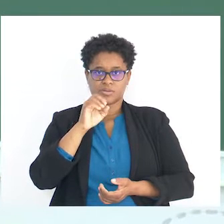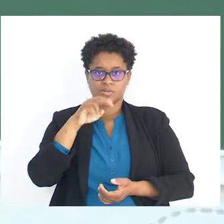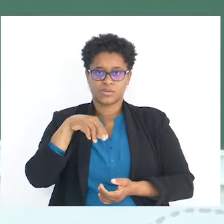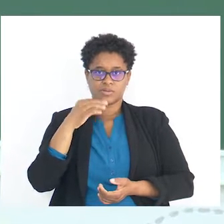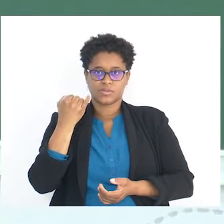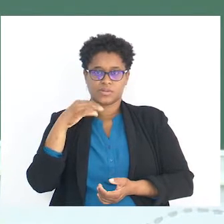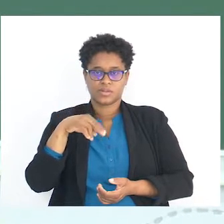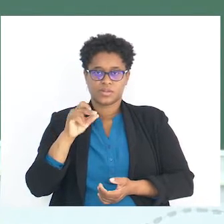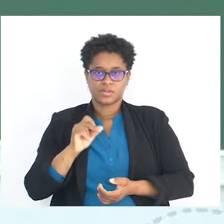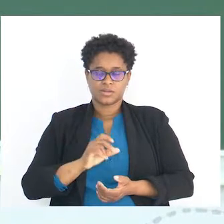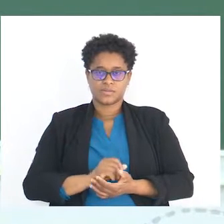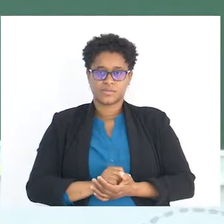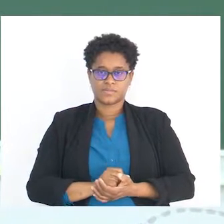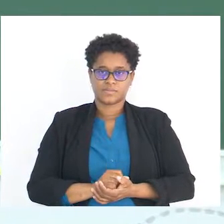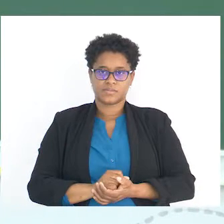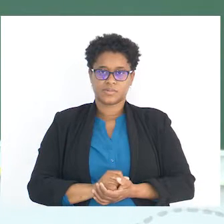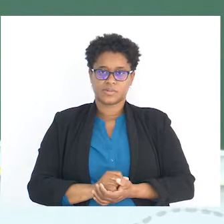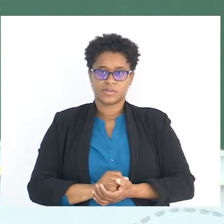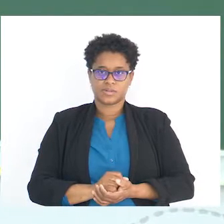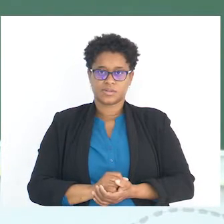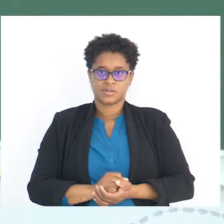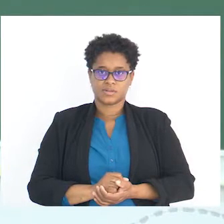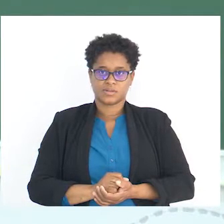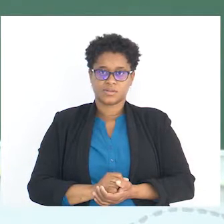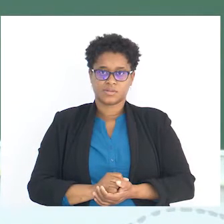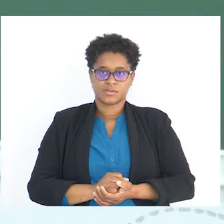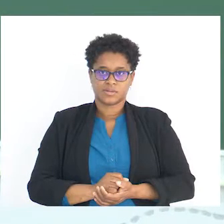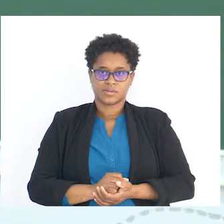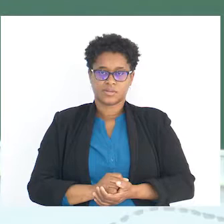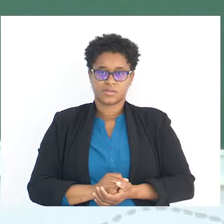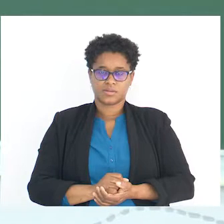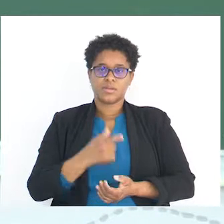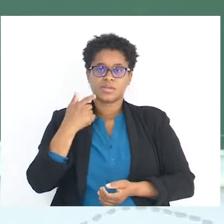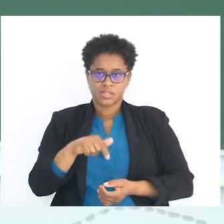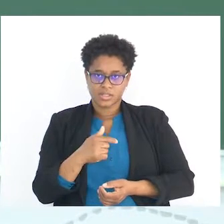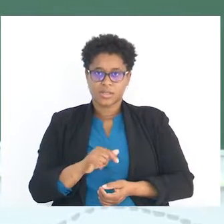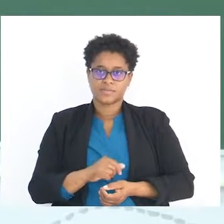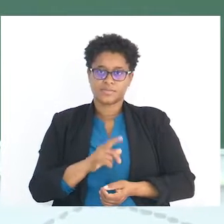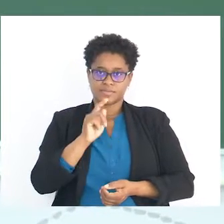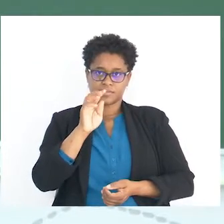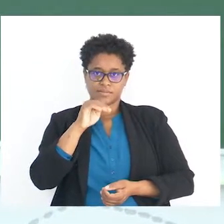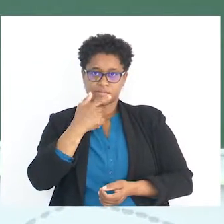está